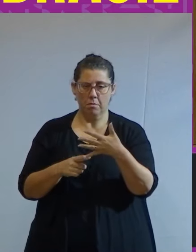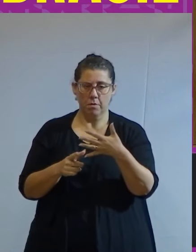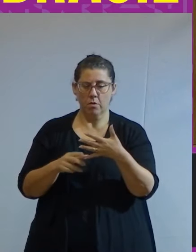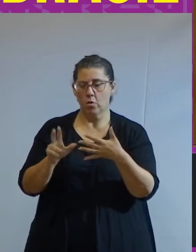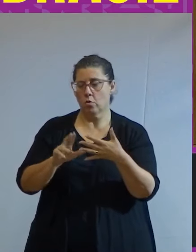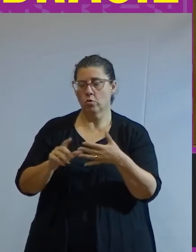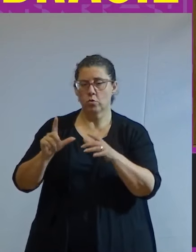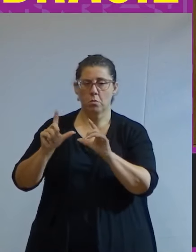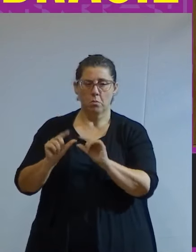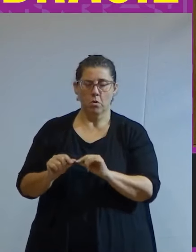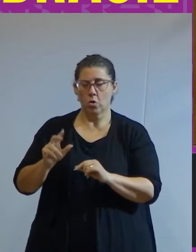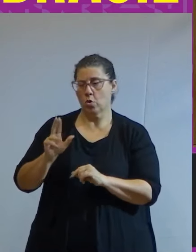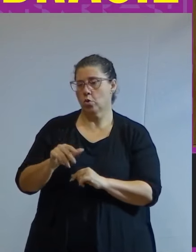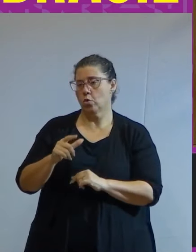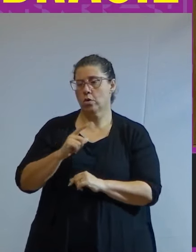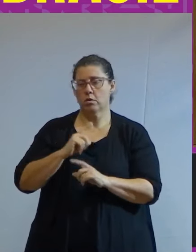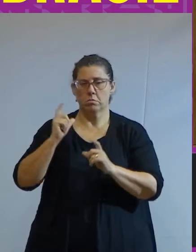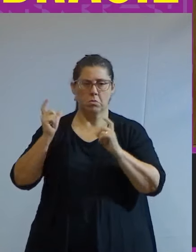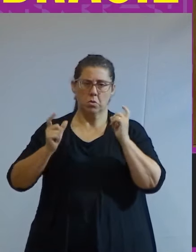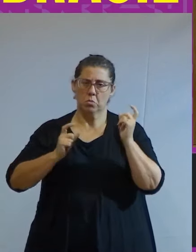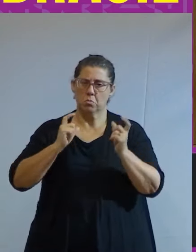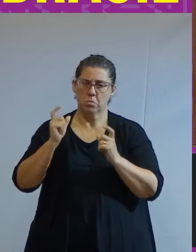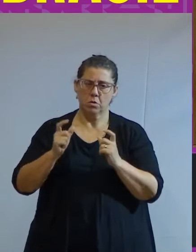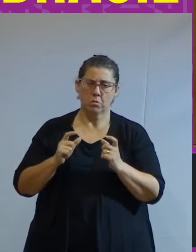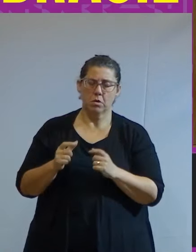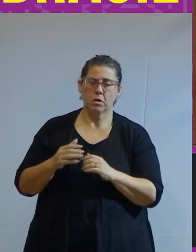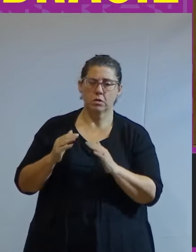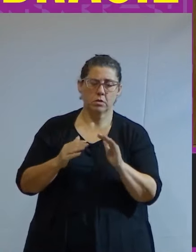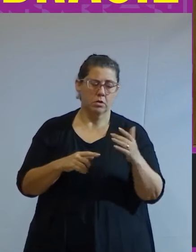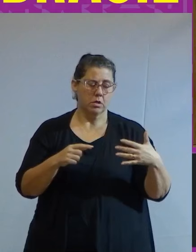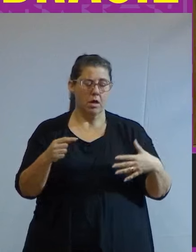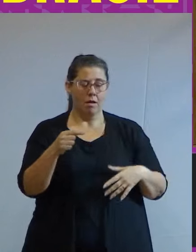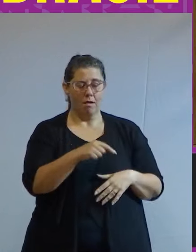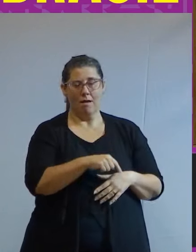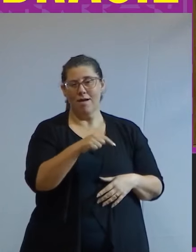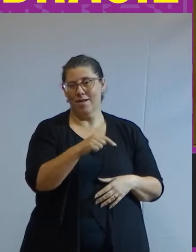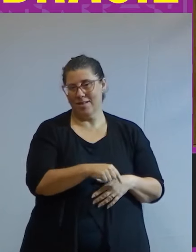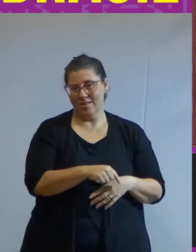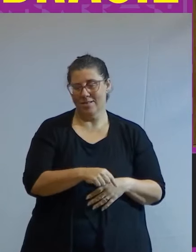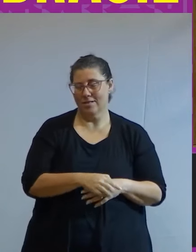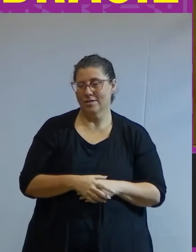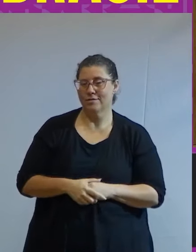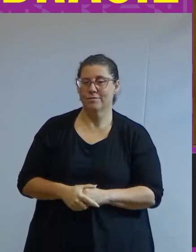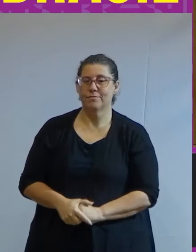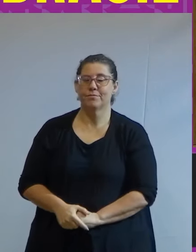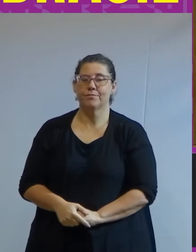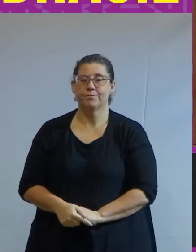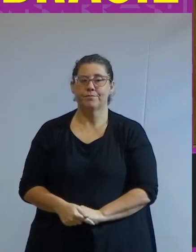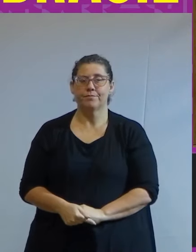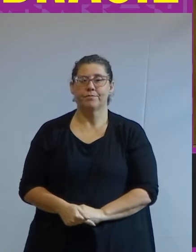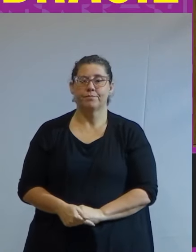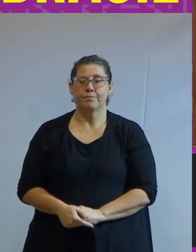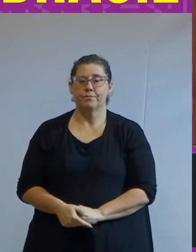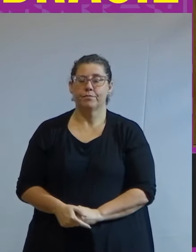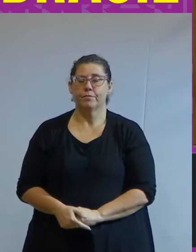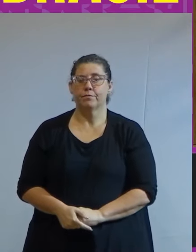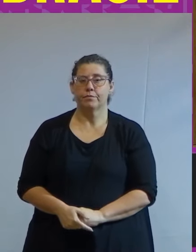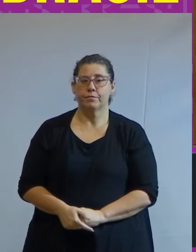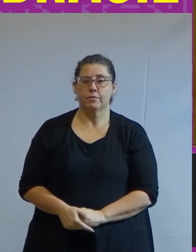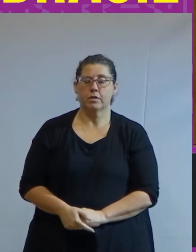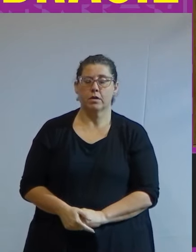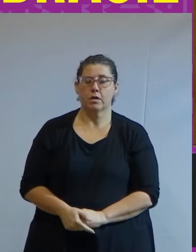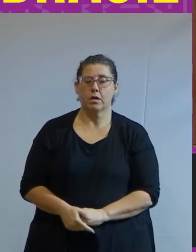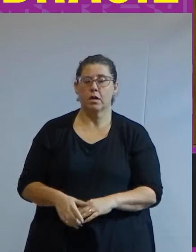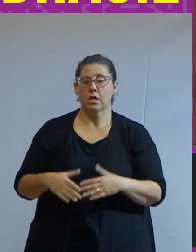nunca trazendo grandes preocupações aos de cima quanto as condições de sua existência em poucas palavras